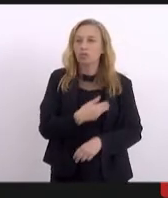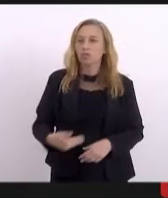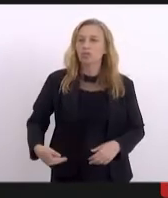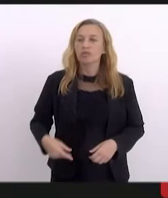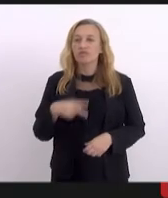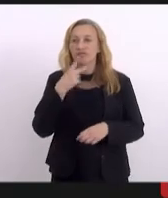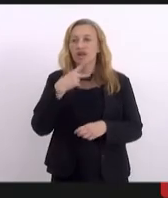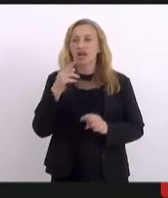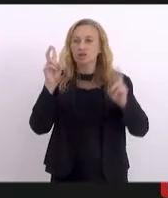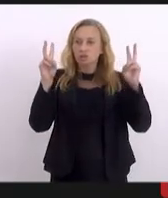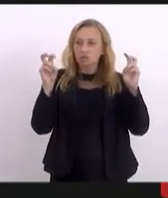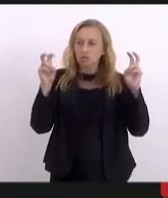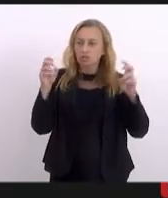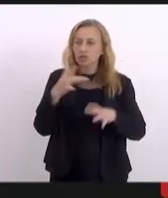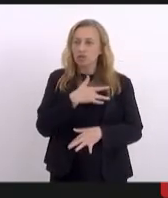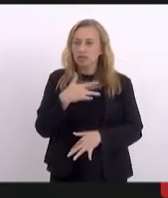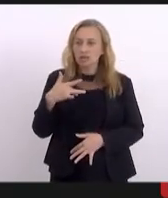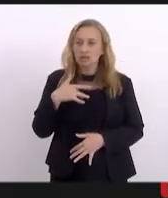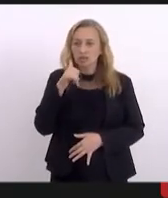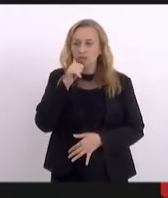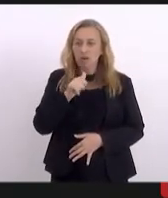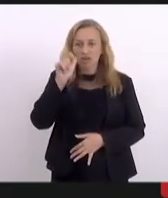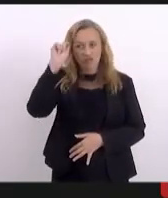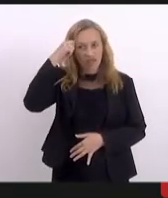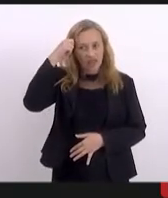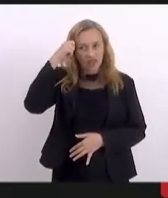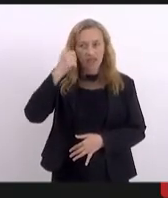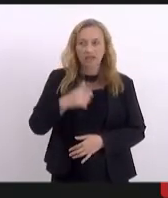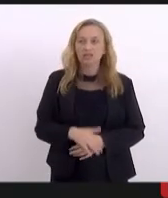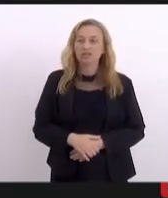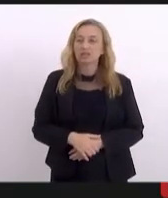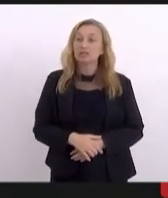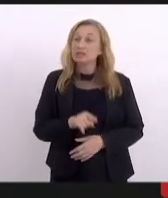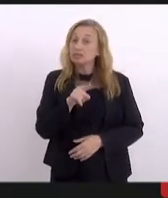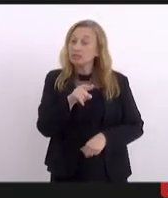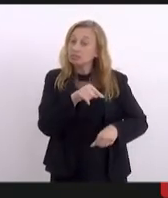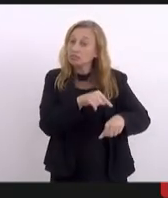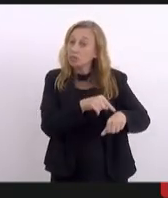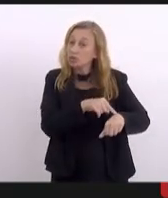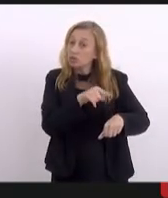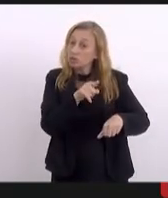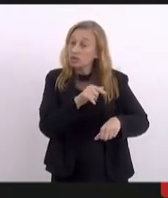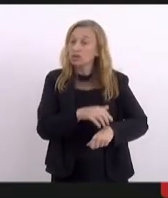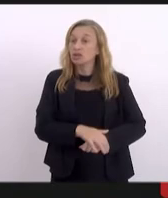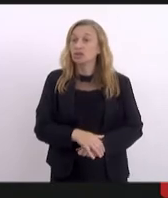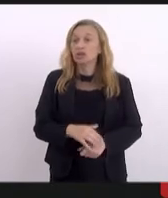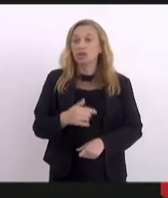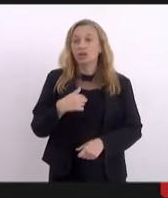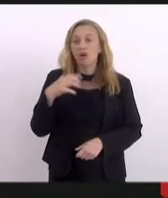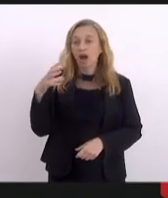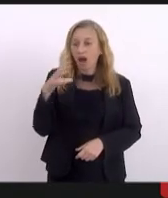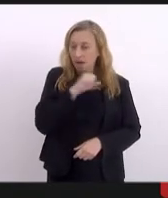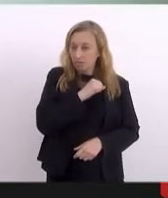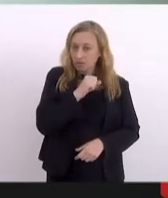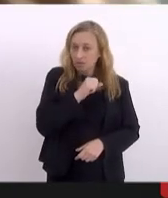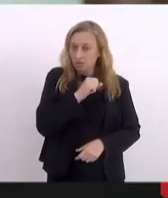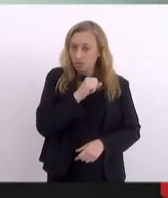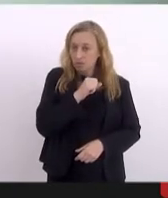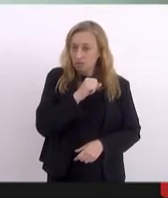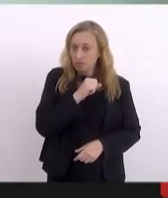tratar da questão da saúde da mulher negra. E naquele momento, eu imediatamente